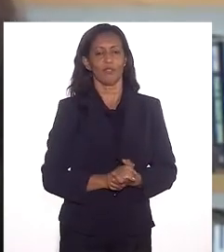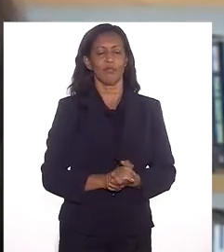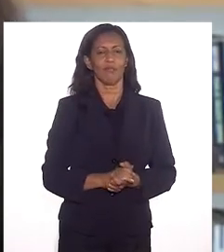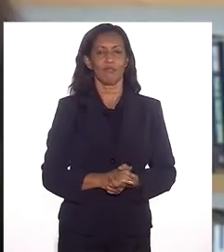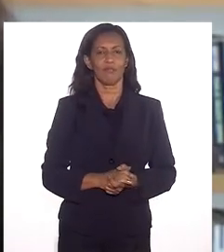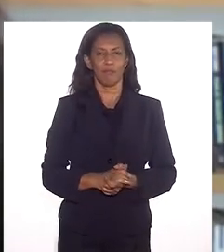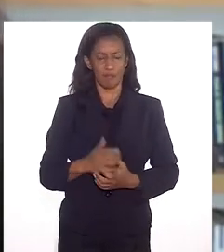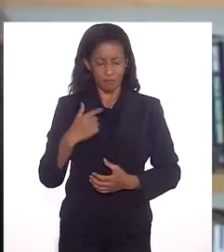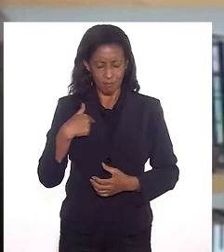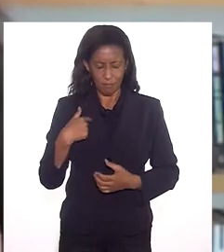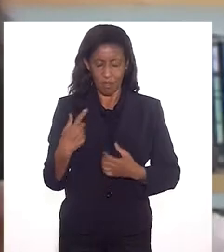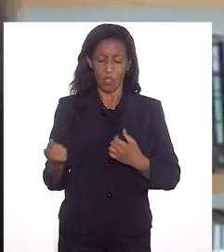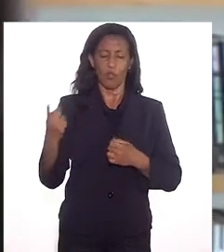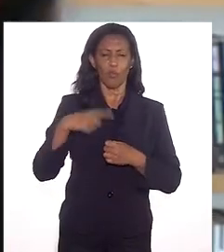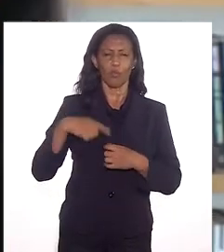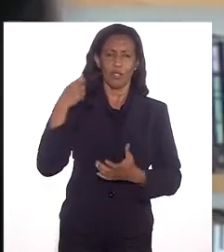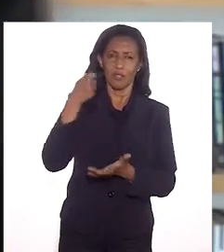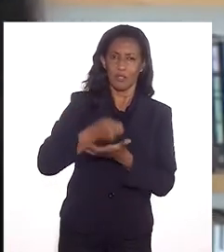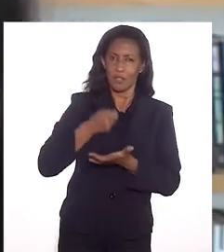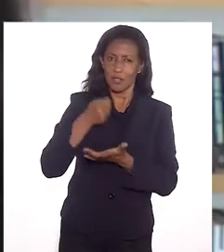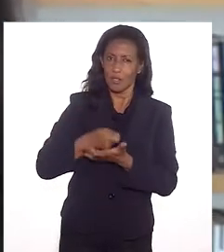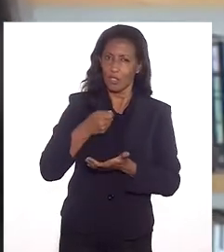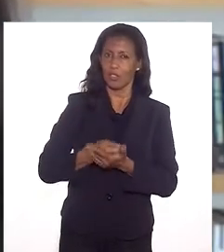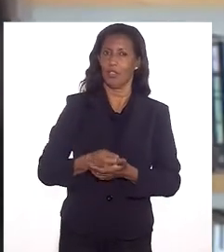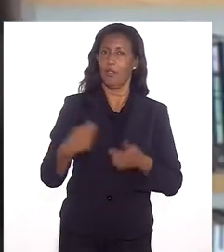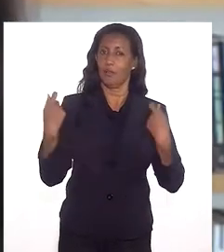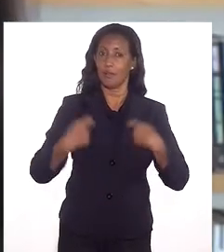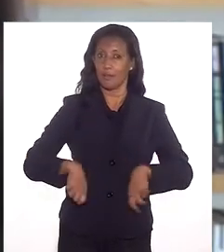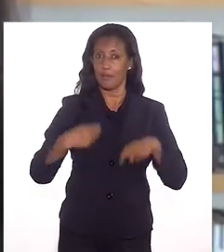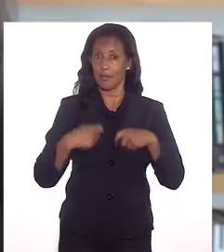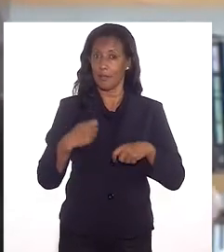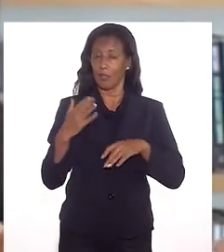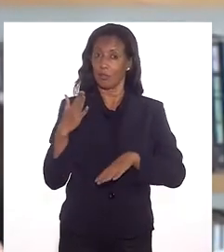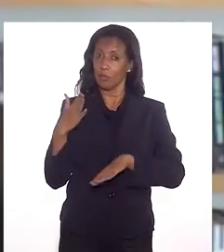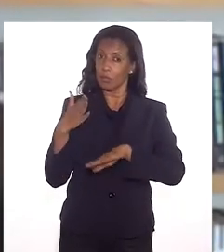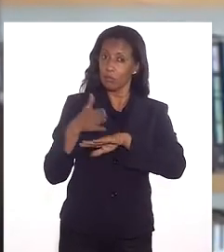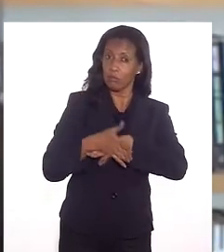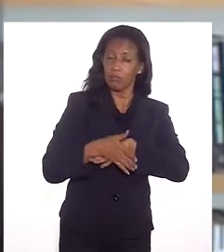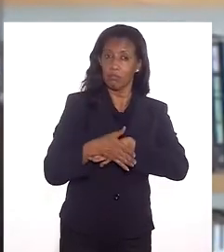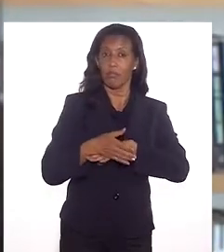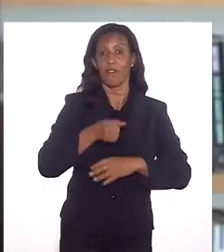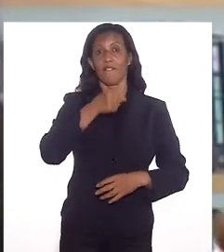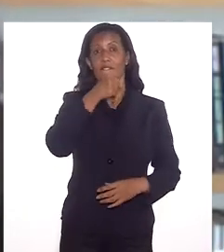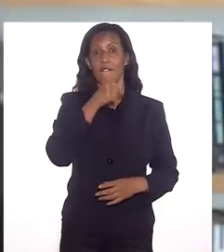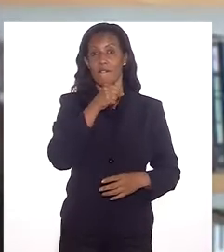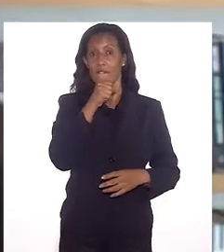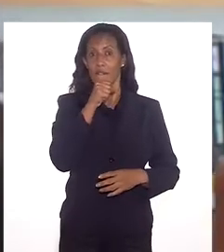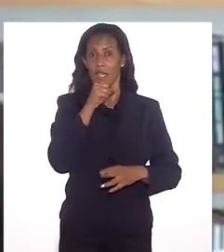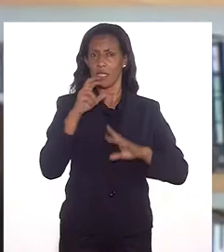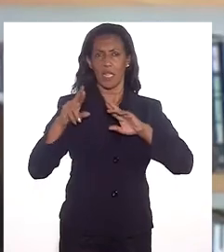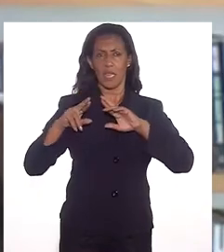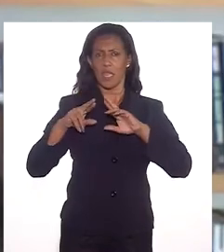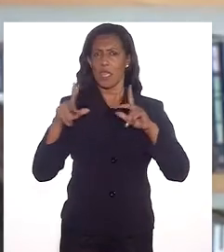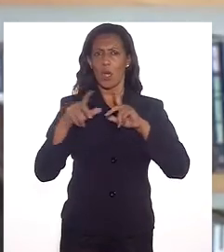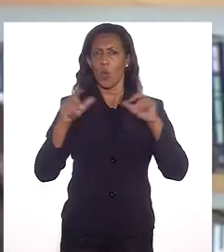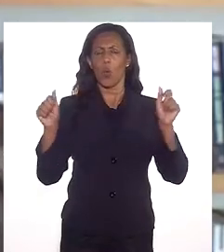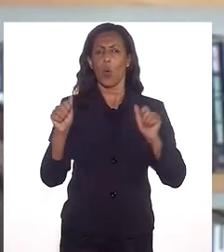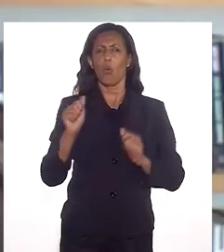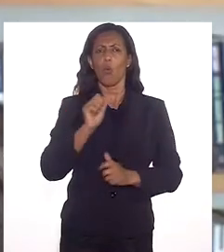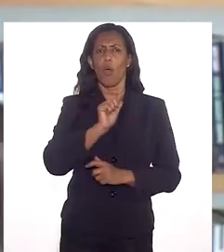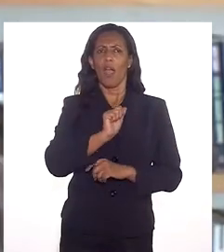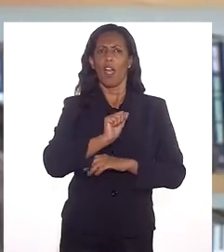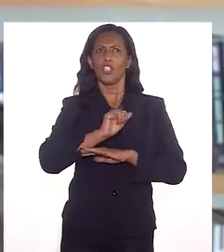mais uma vez, eu voltei a insistir nisso, na necessidade de enfrentar a velhice não como um